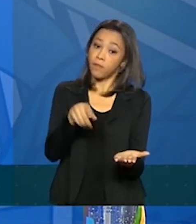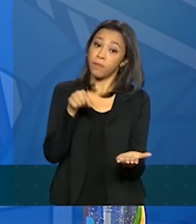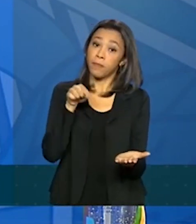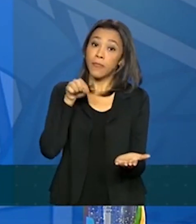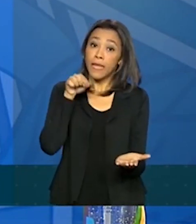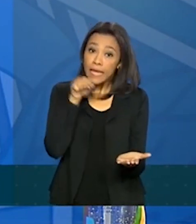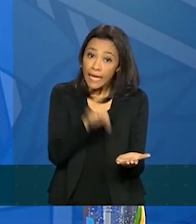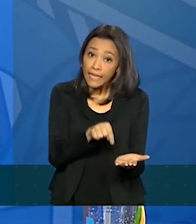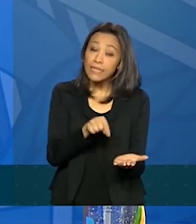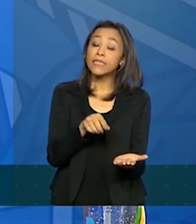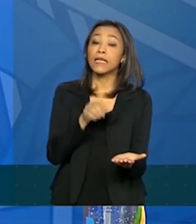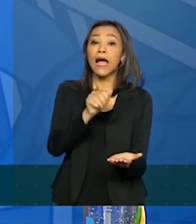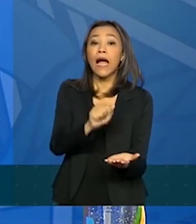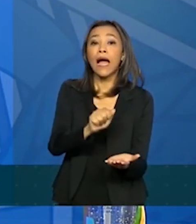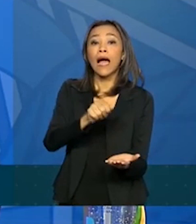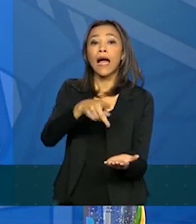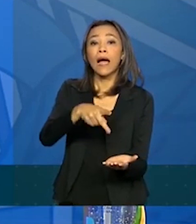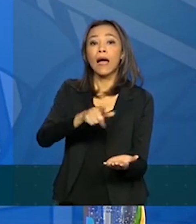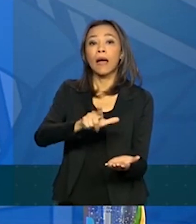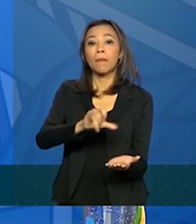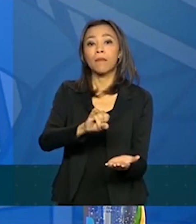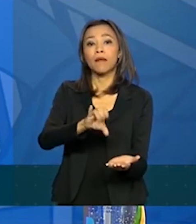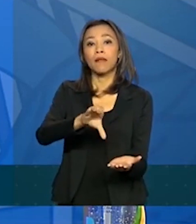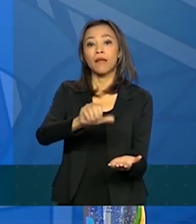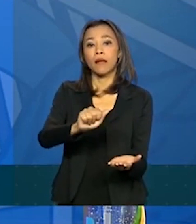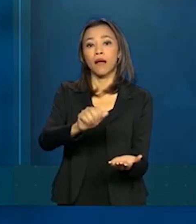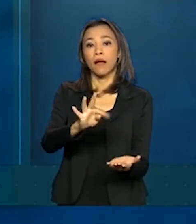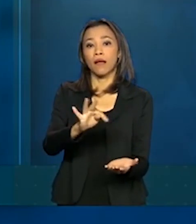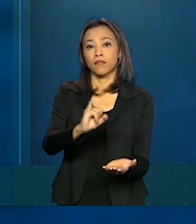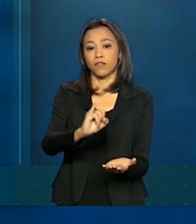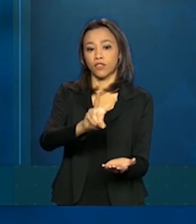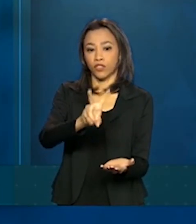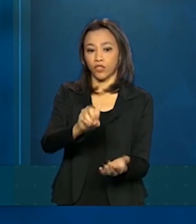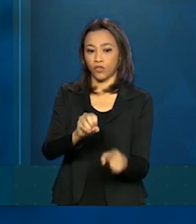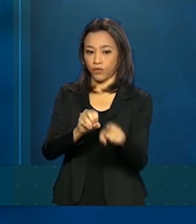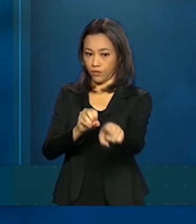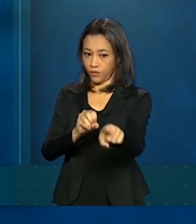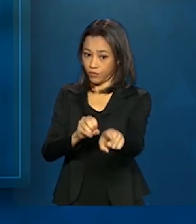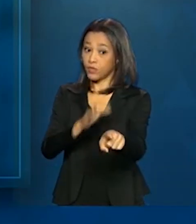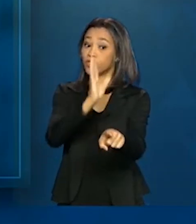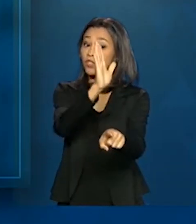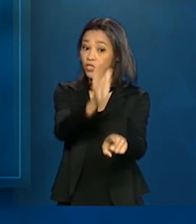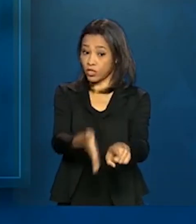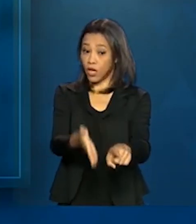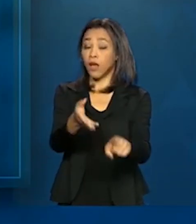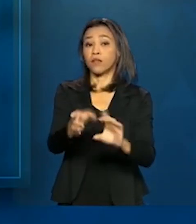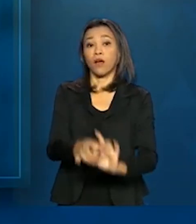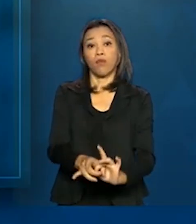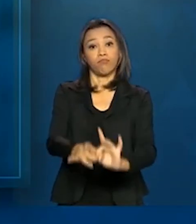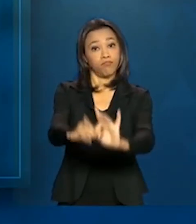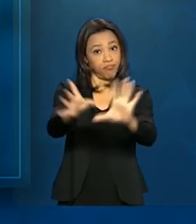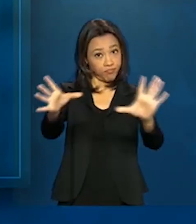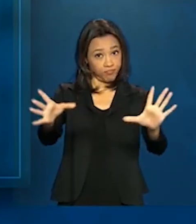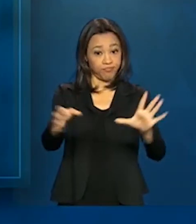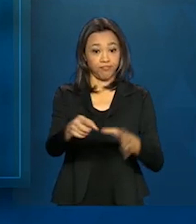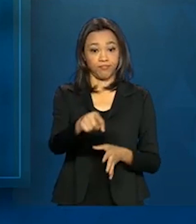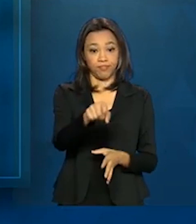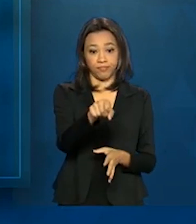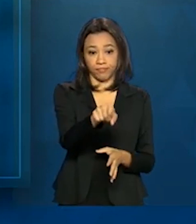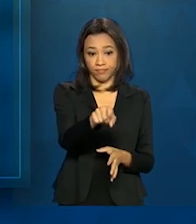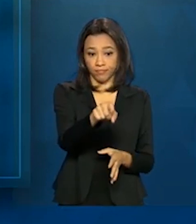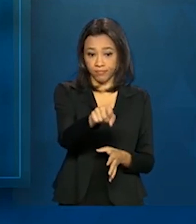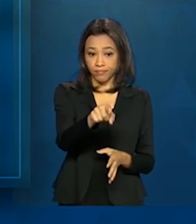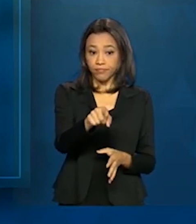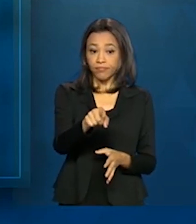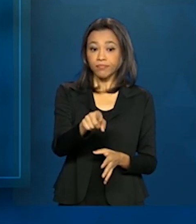já está disponível nas lojas do